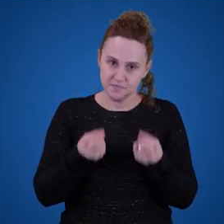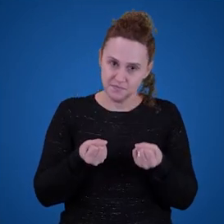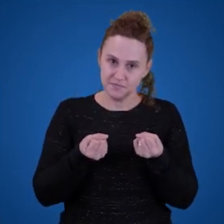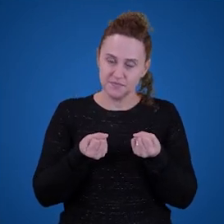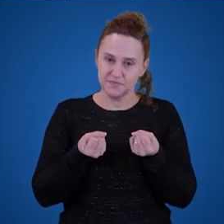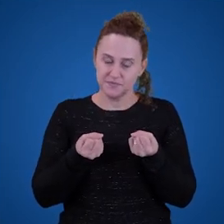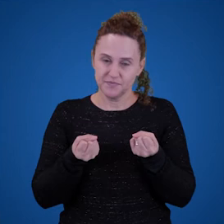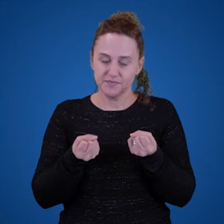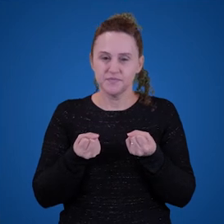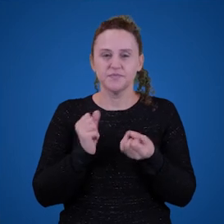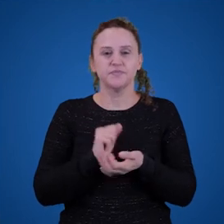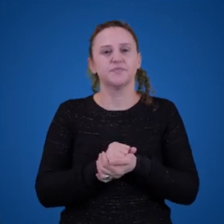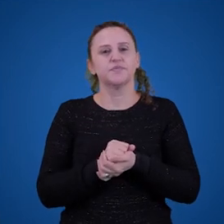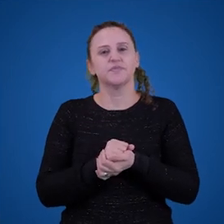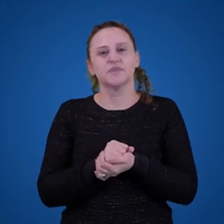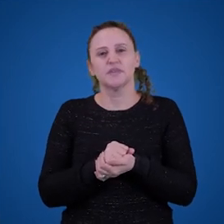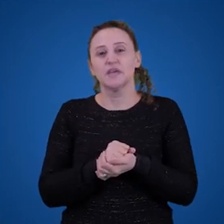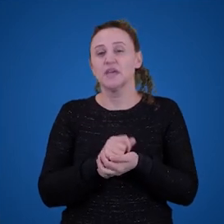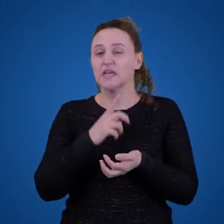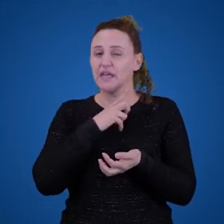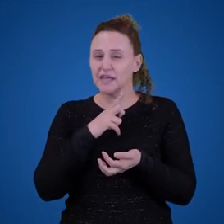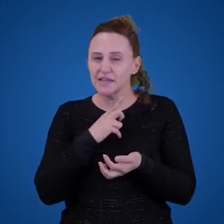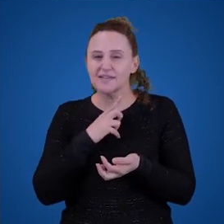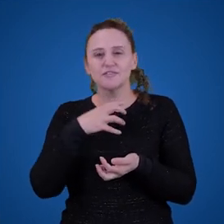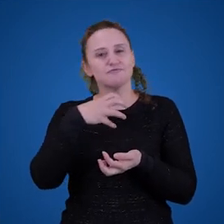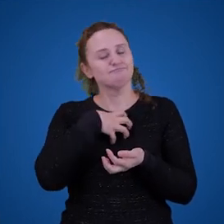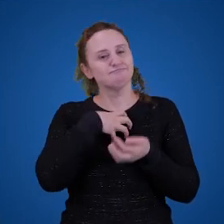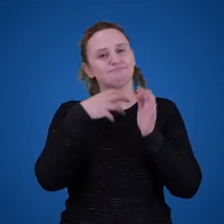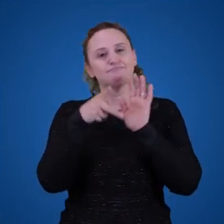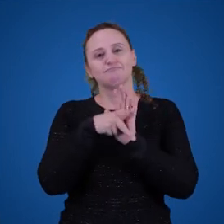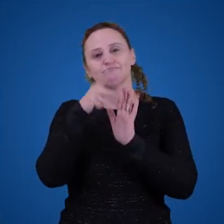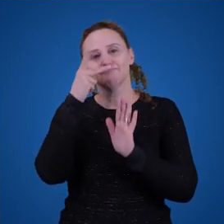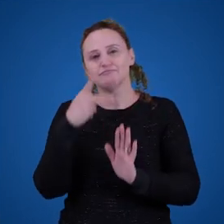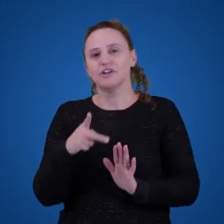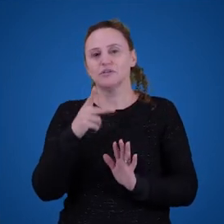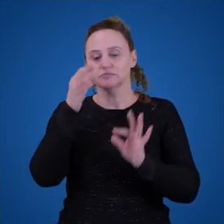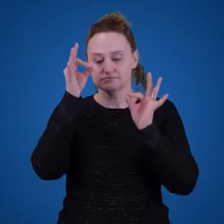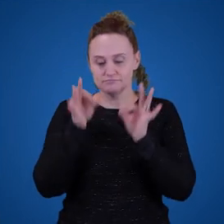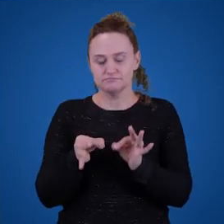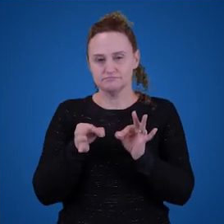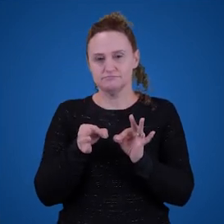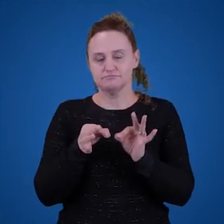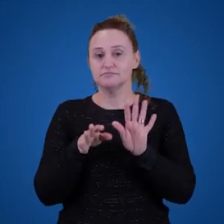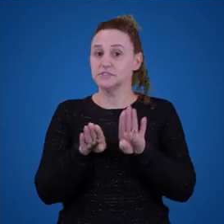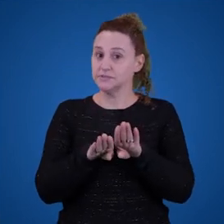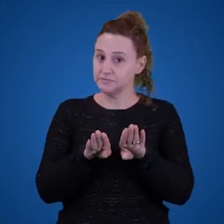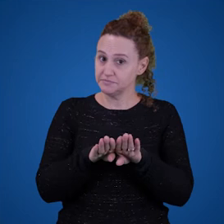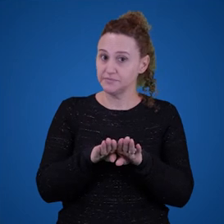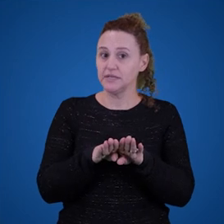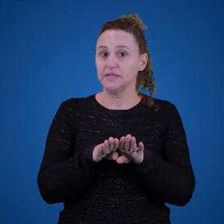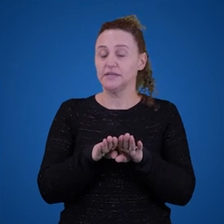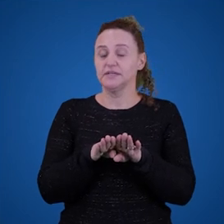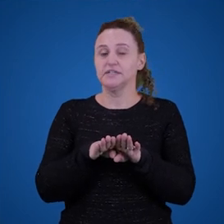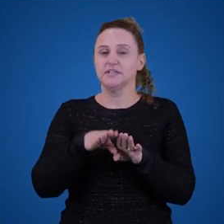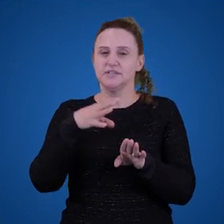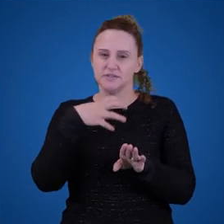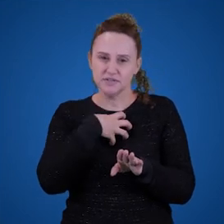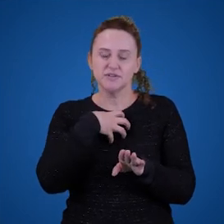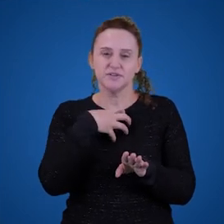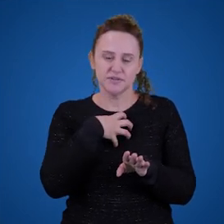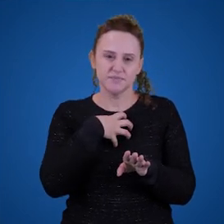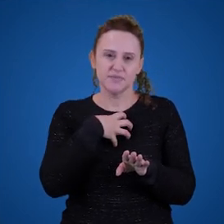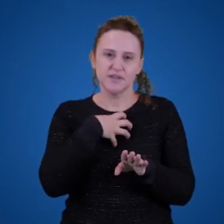referir e modos incorretos de referir. E mais do que isso, a gente consegue corrigir as outras pessoas quando elas